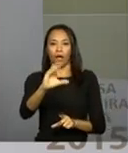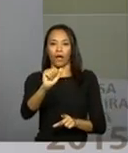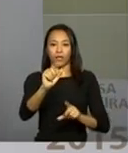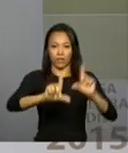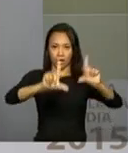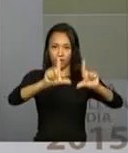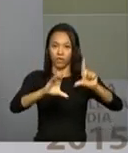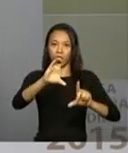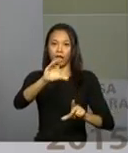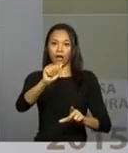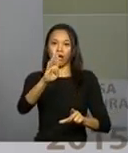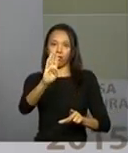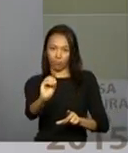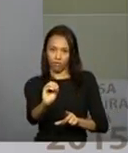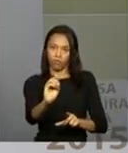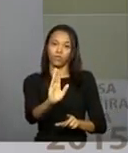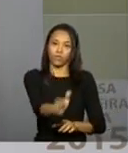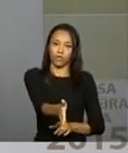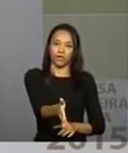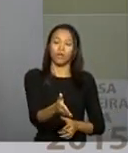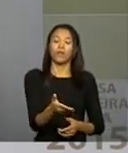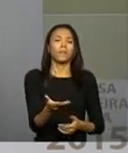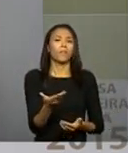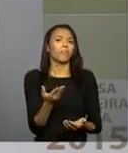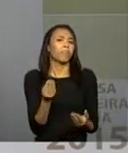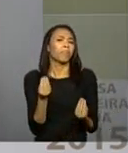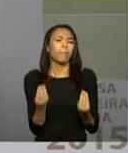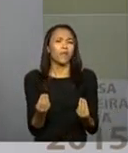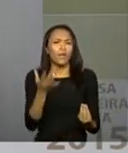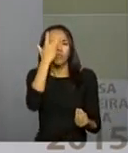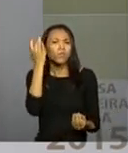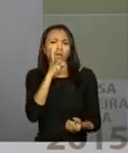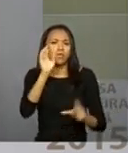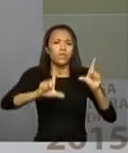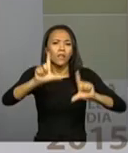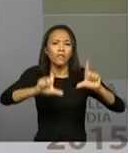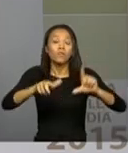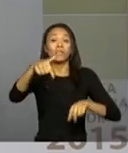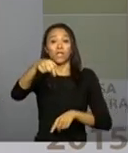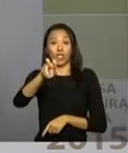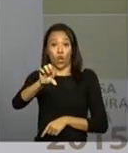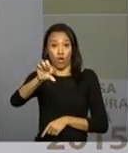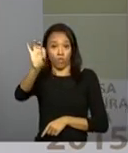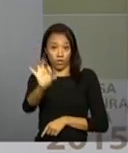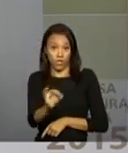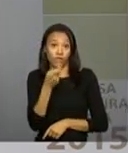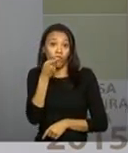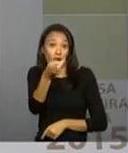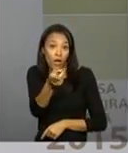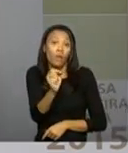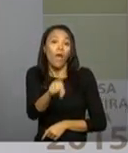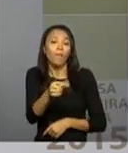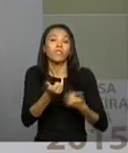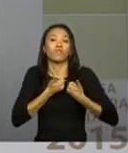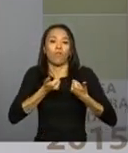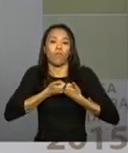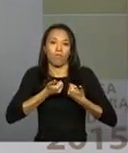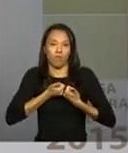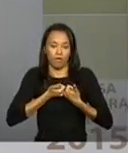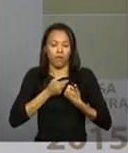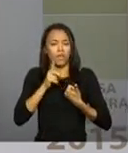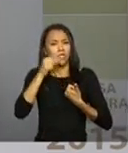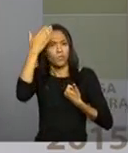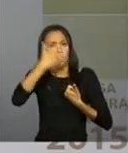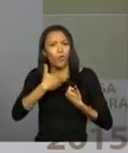Quando a gente faz uma divisão de para que as pessoas assistem a televisão, 79% das pessoas assistem para a informação, o que